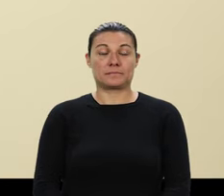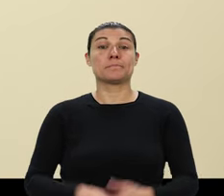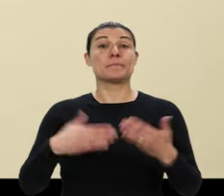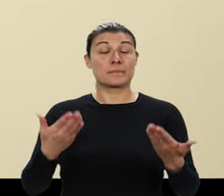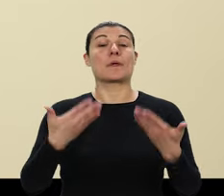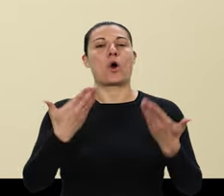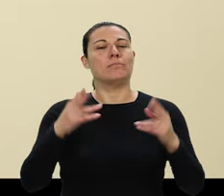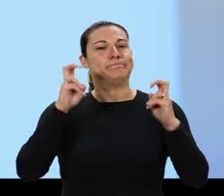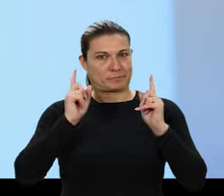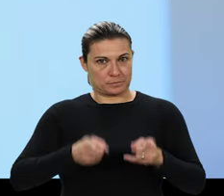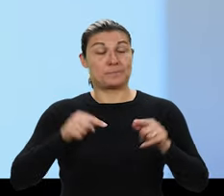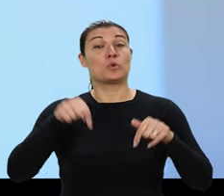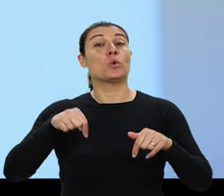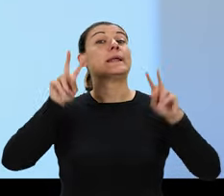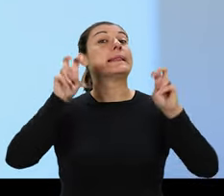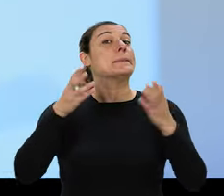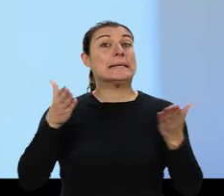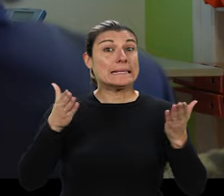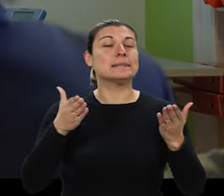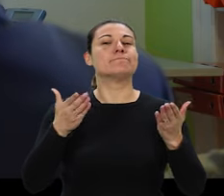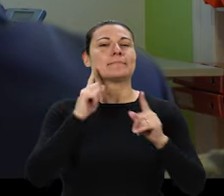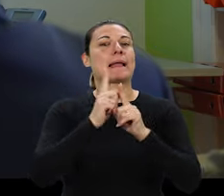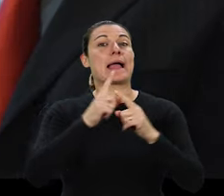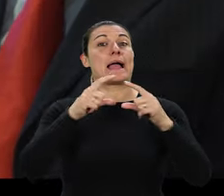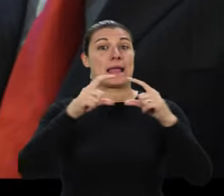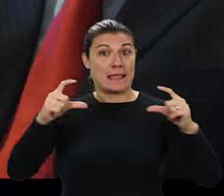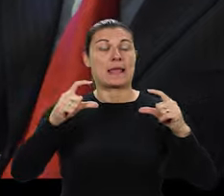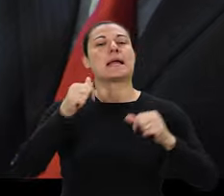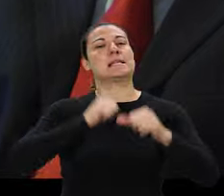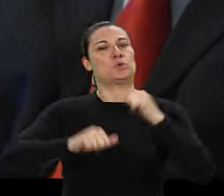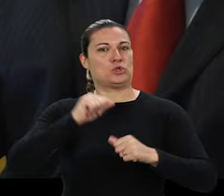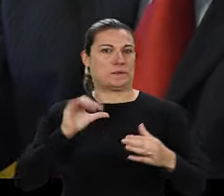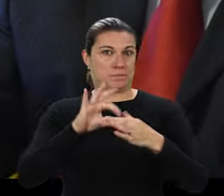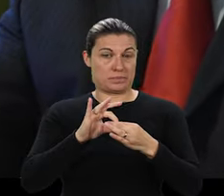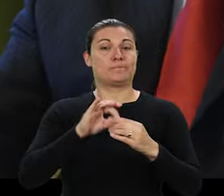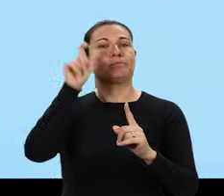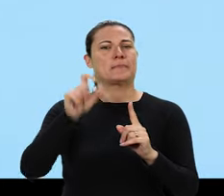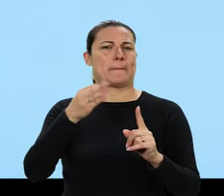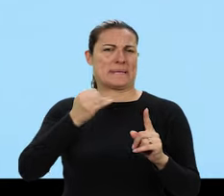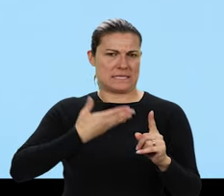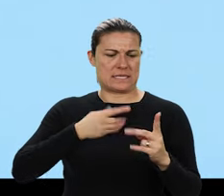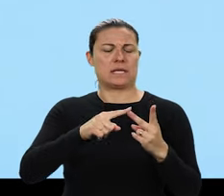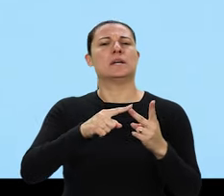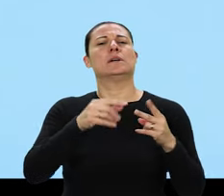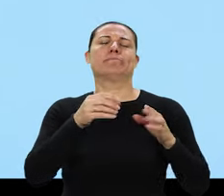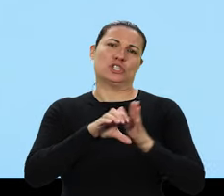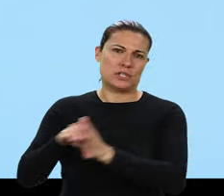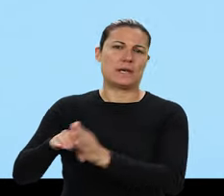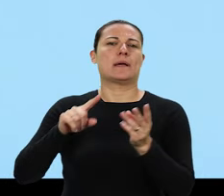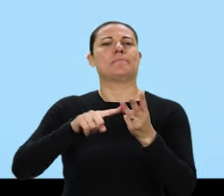Então, vamos lá. O tema de hoje é Cheque Cirurgia. Montenegro chega